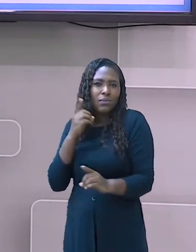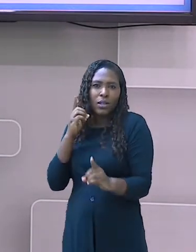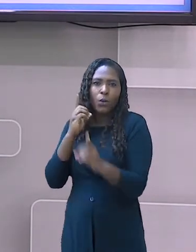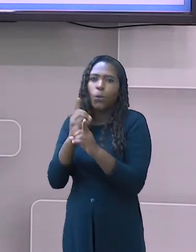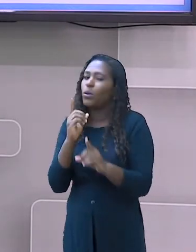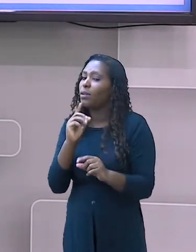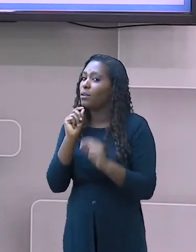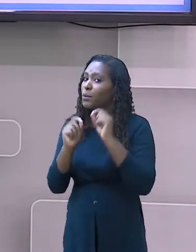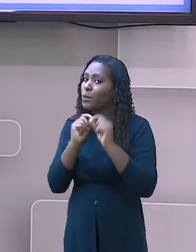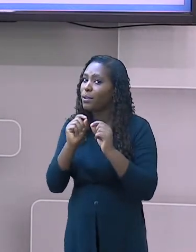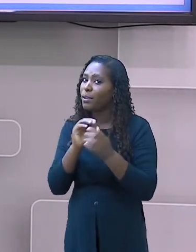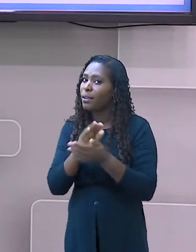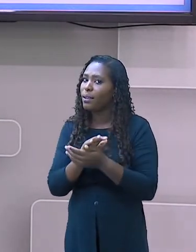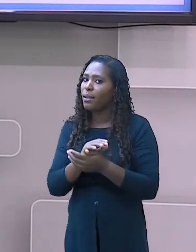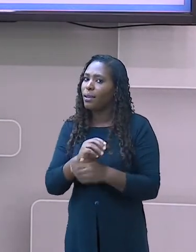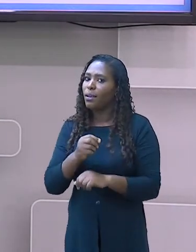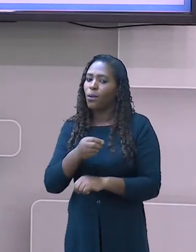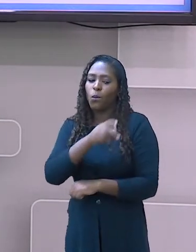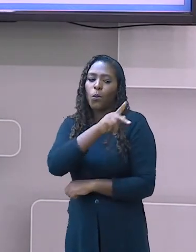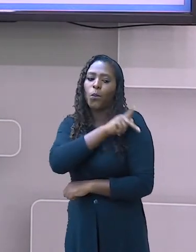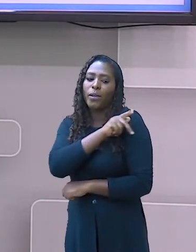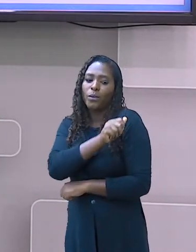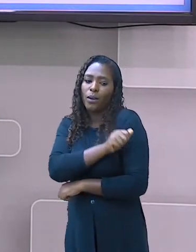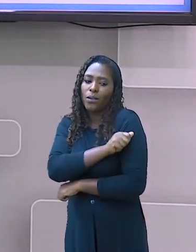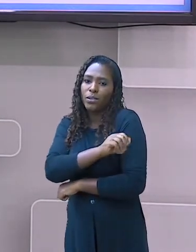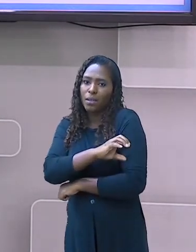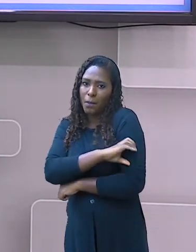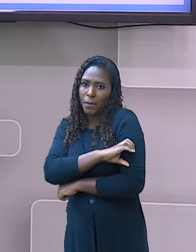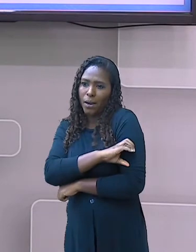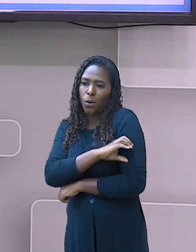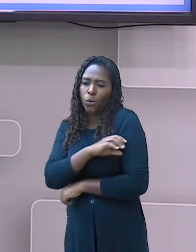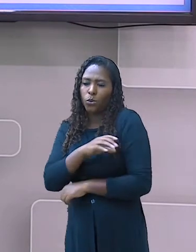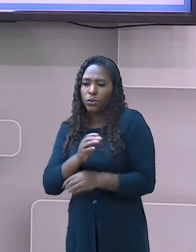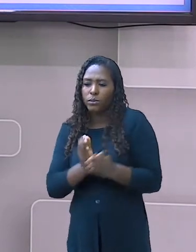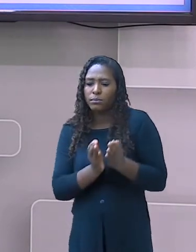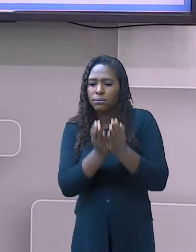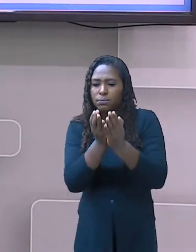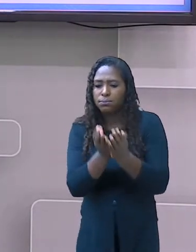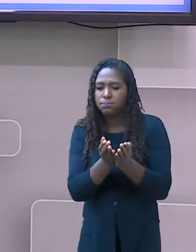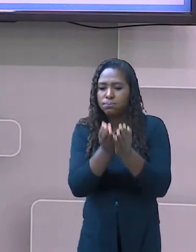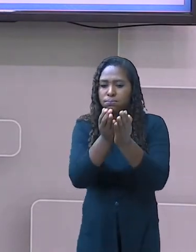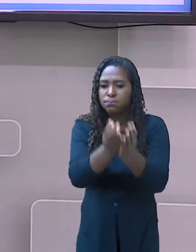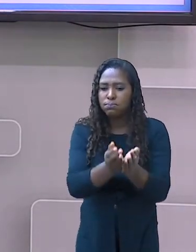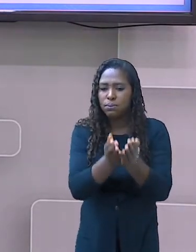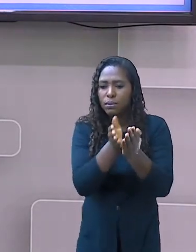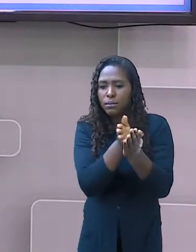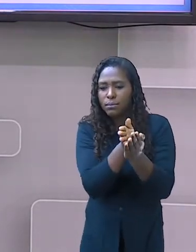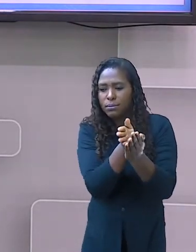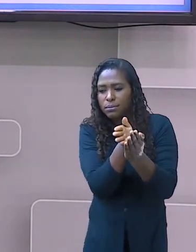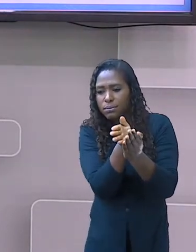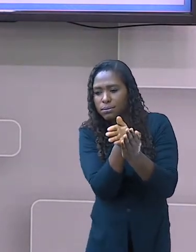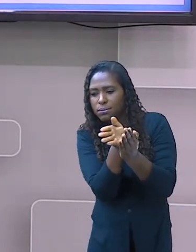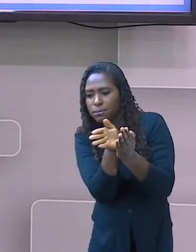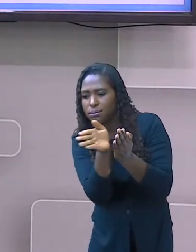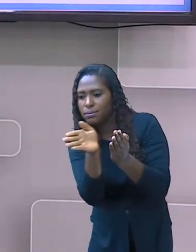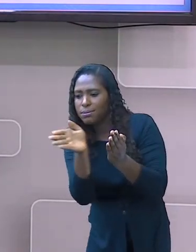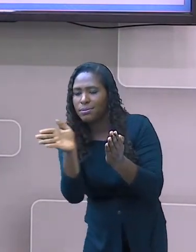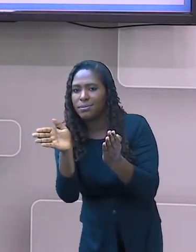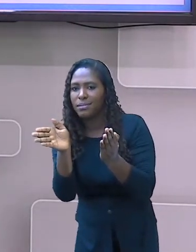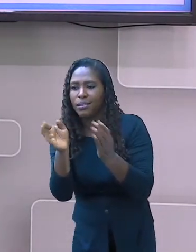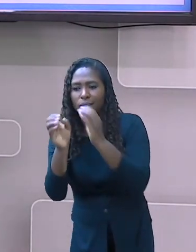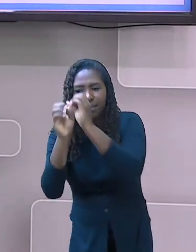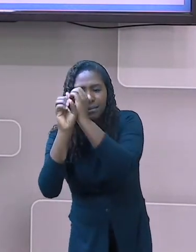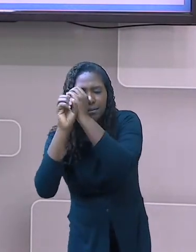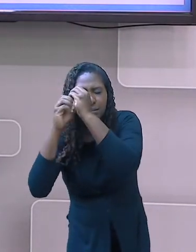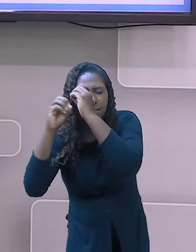nos descobriu. Mas, o que eu quero que vocês entendam, o que eu quero deixar para vocês, é